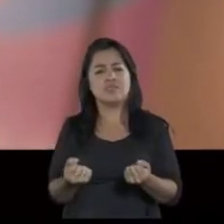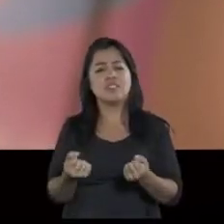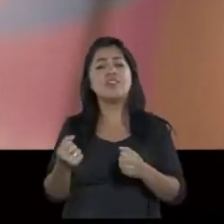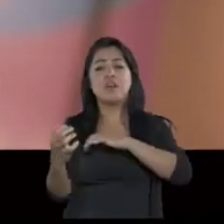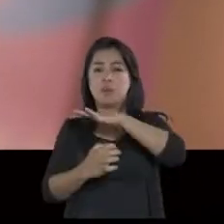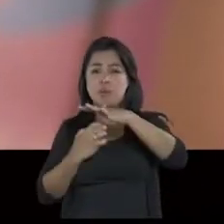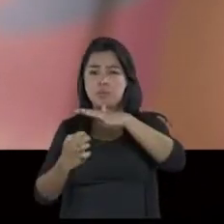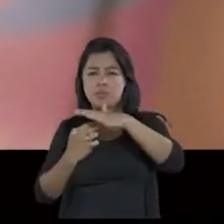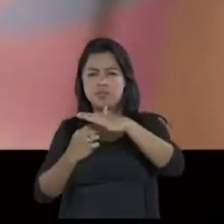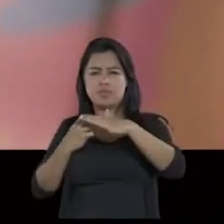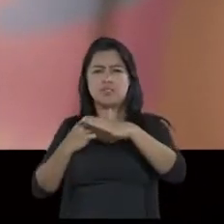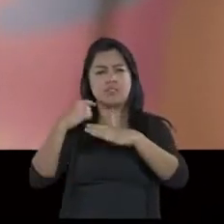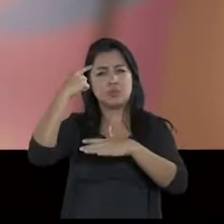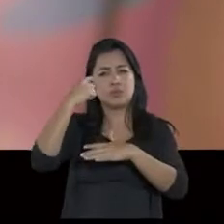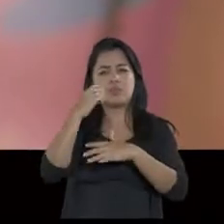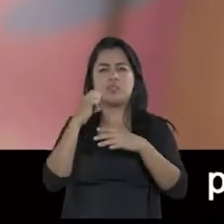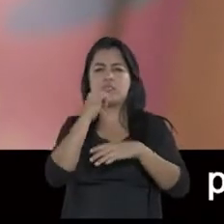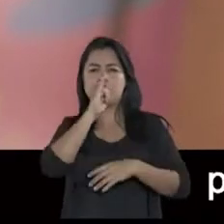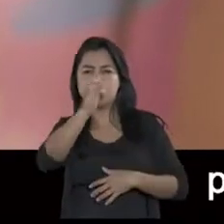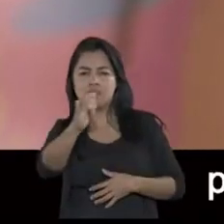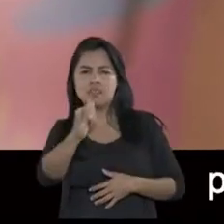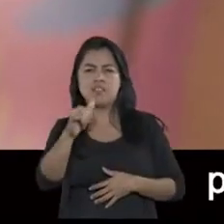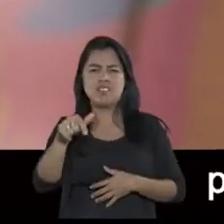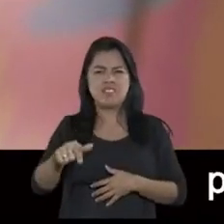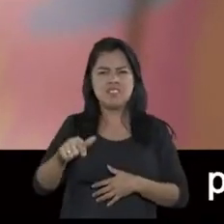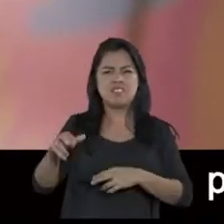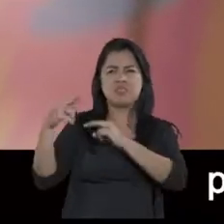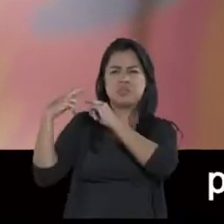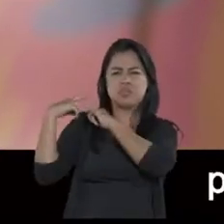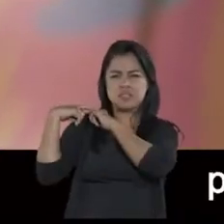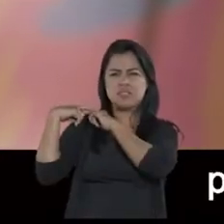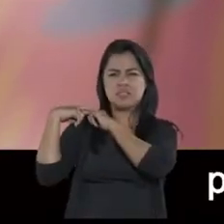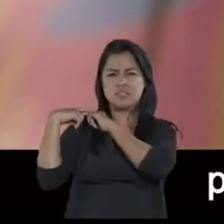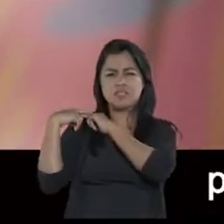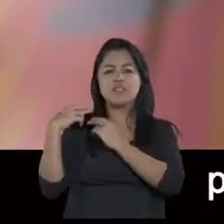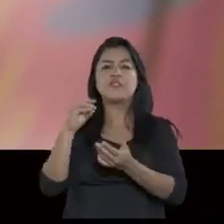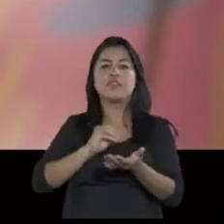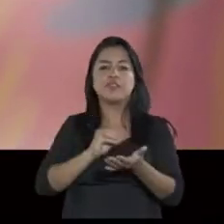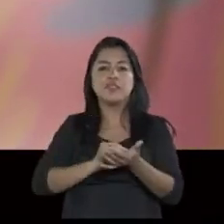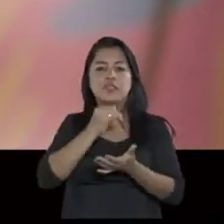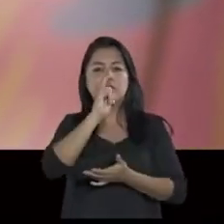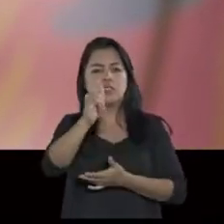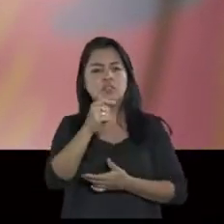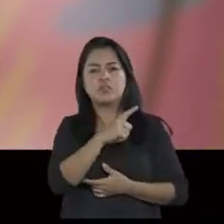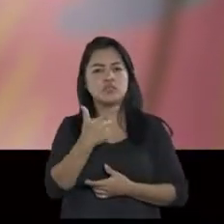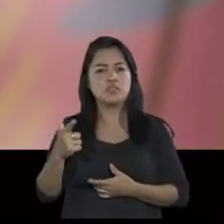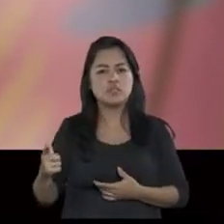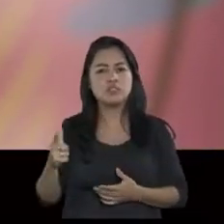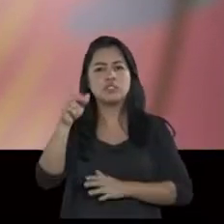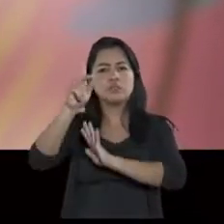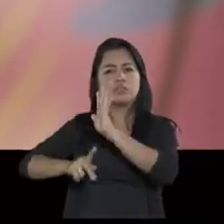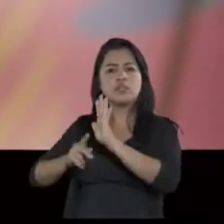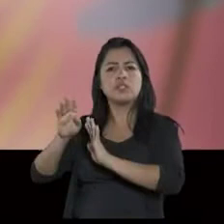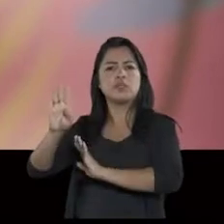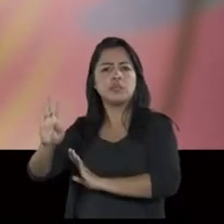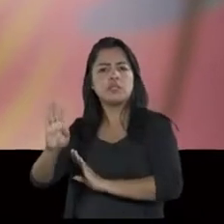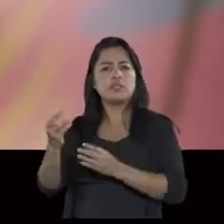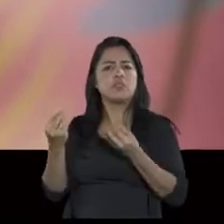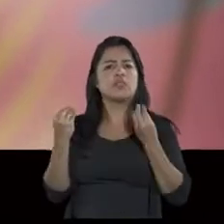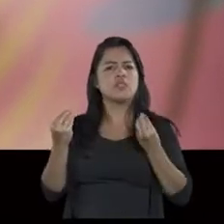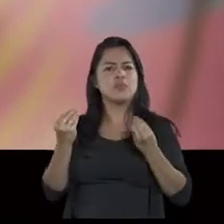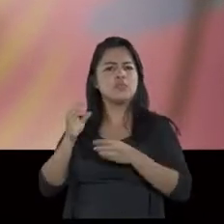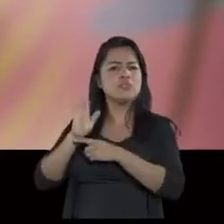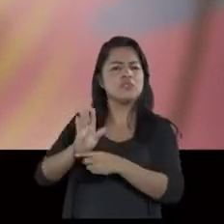que a Isolux, a empresa responsável pela subestação que deixou Macapá no escuro, não tivesse um plano B para restabelecer